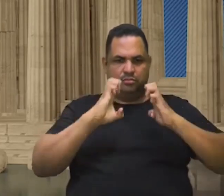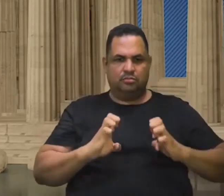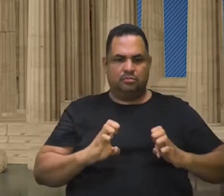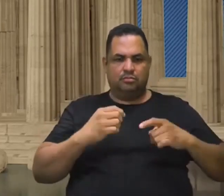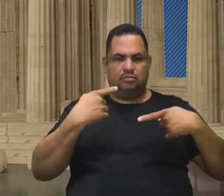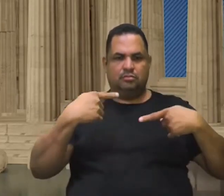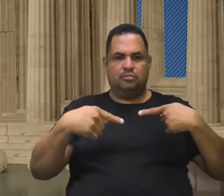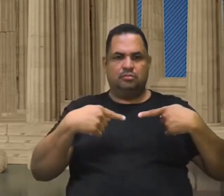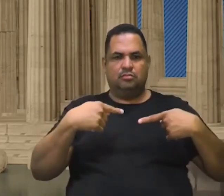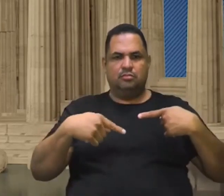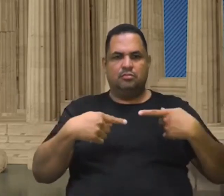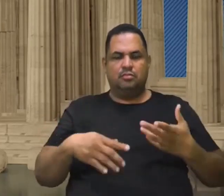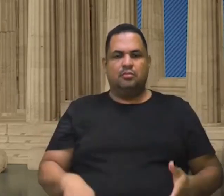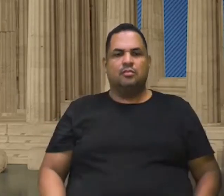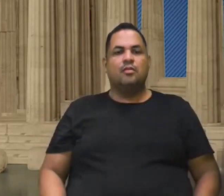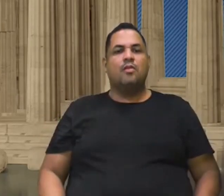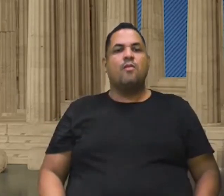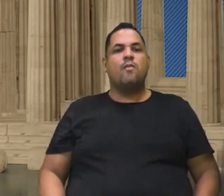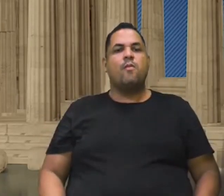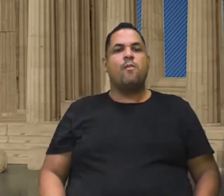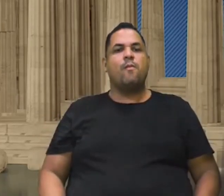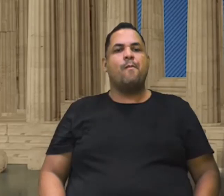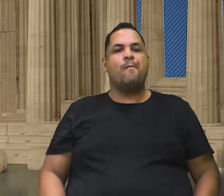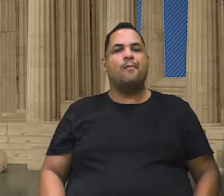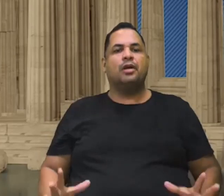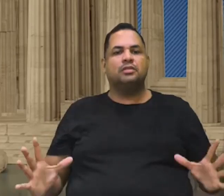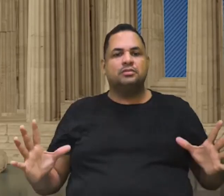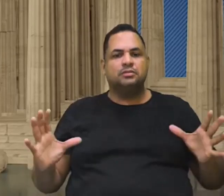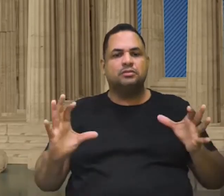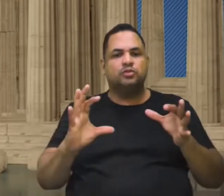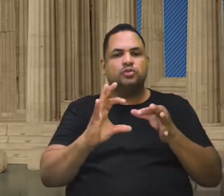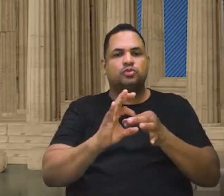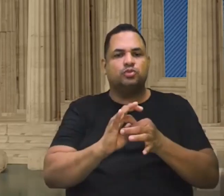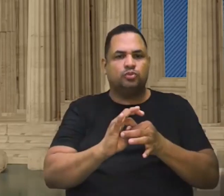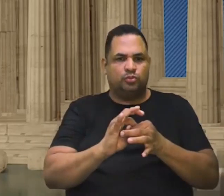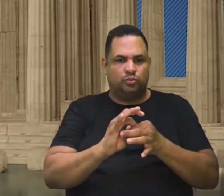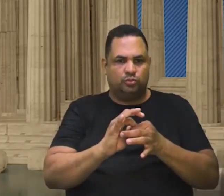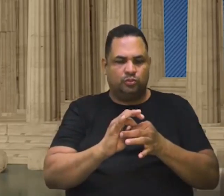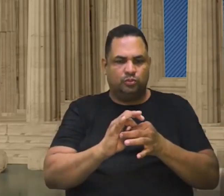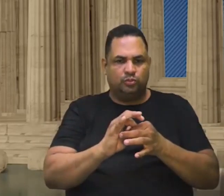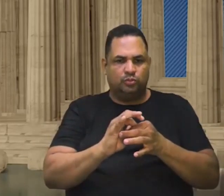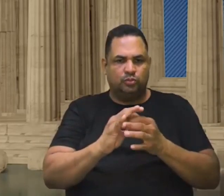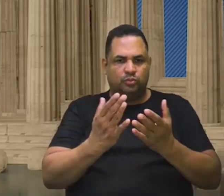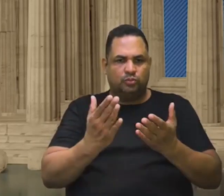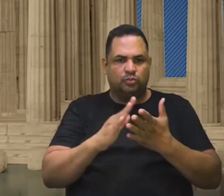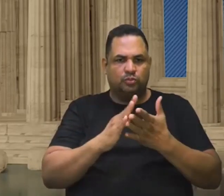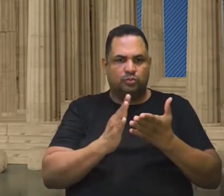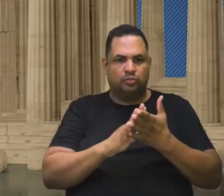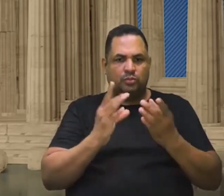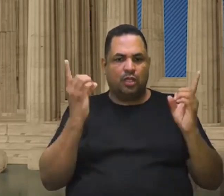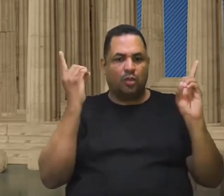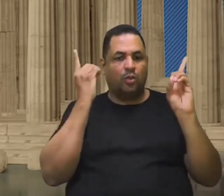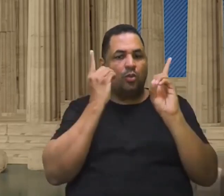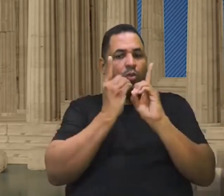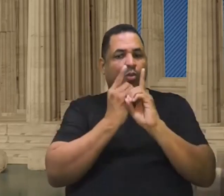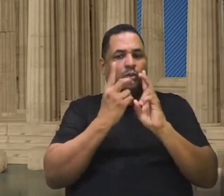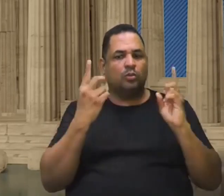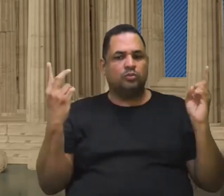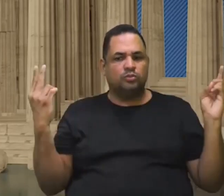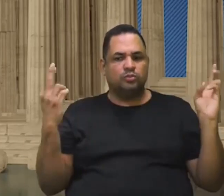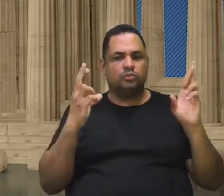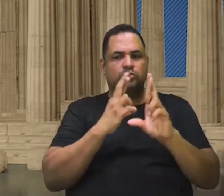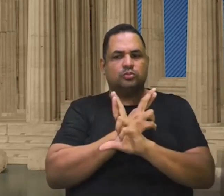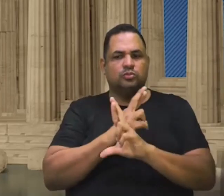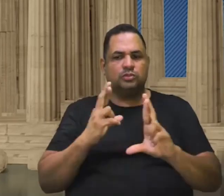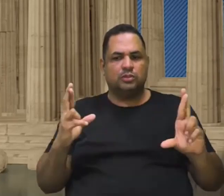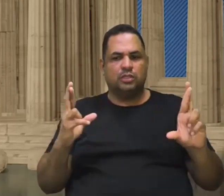política se juntam ambas entre si. E ela é um encontro indispensável.